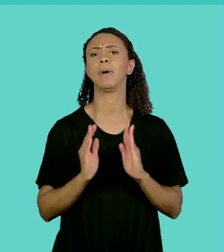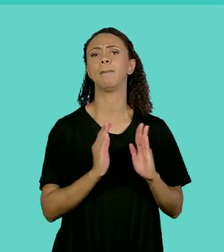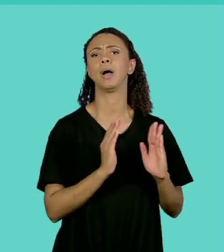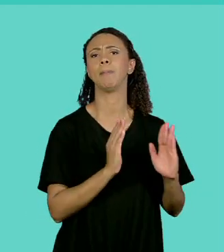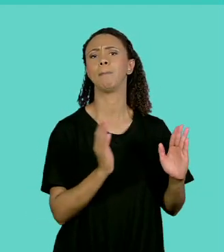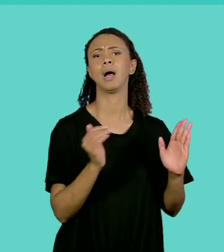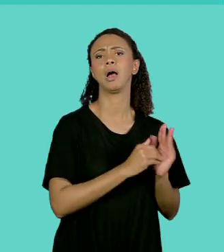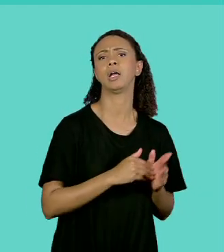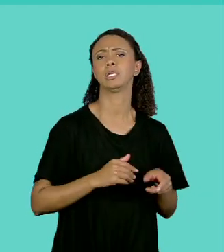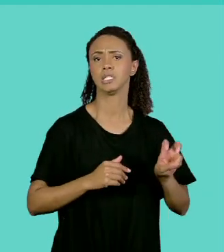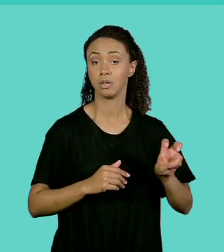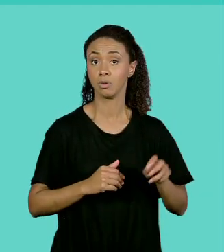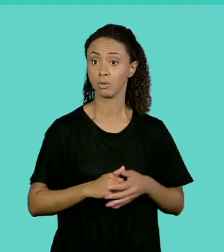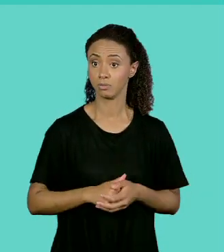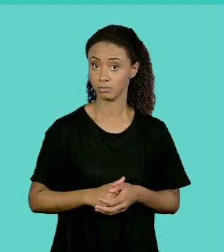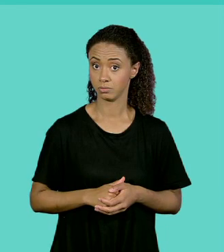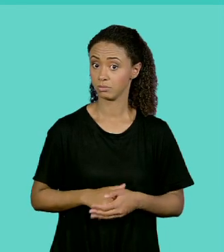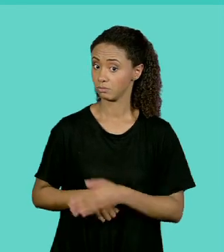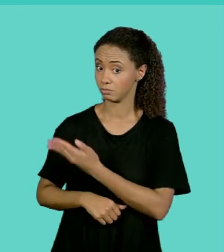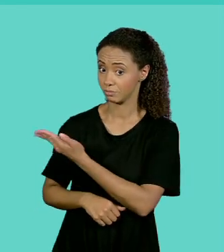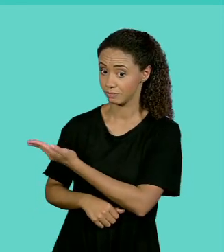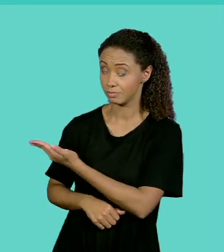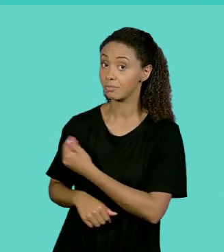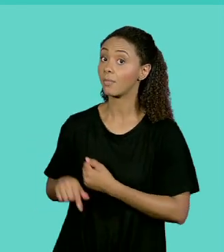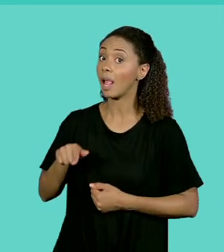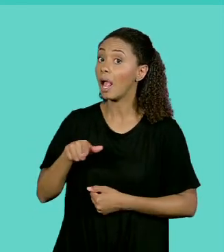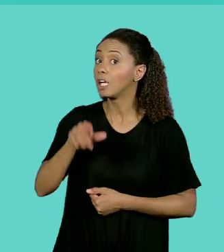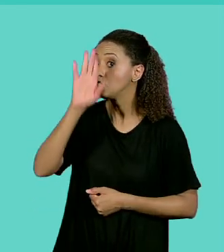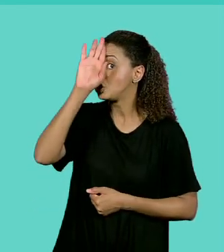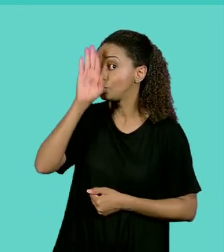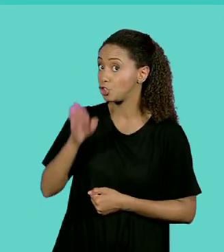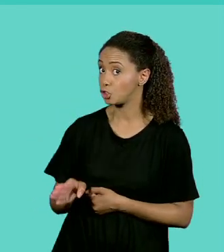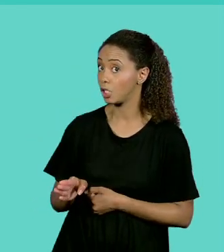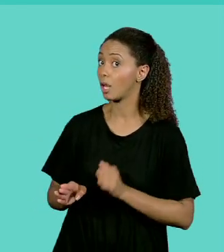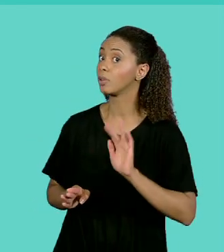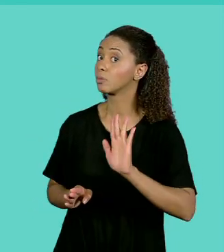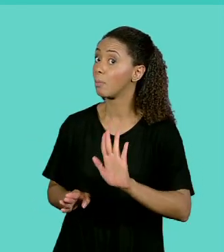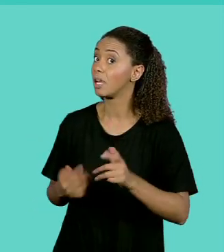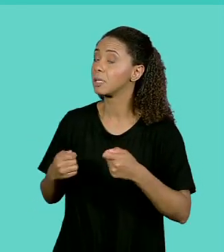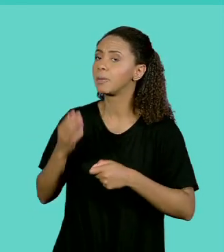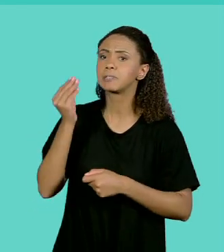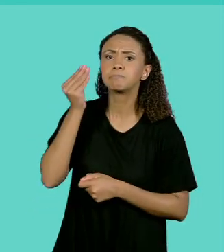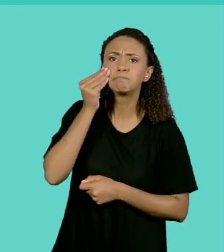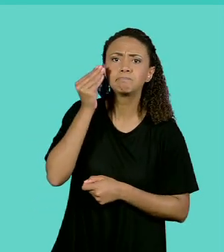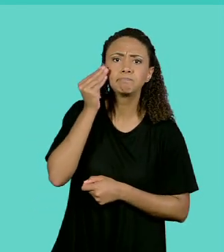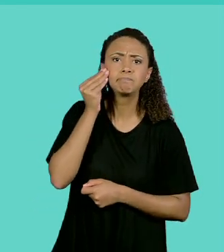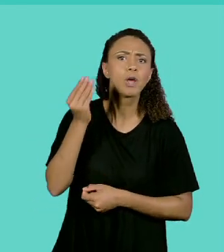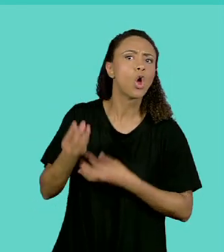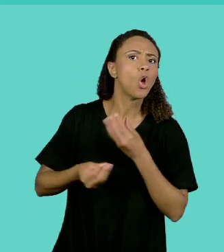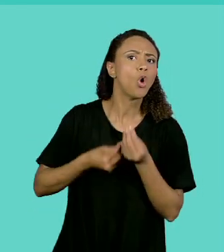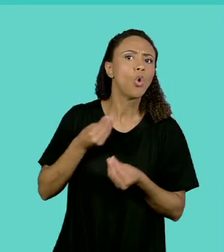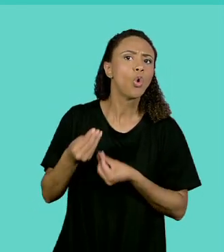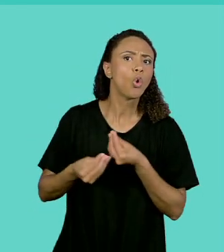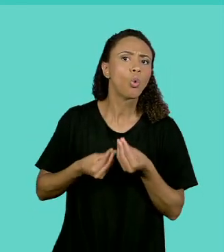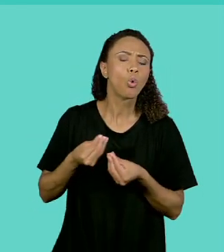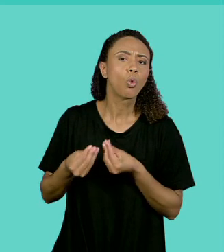Aqui a gente fez uma atribuição direta. Agora precisamos saber ou experimentar como seria isso pedindo para